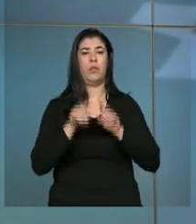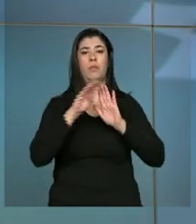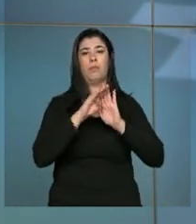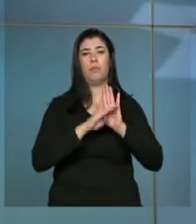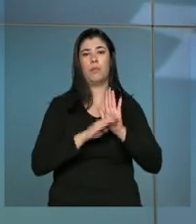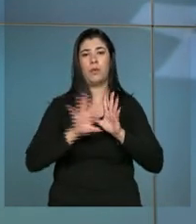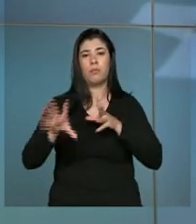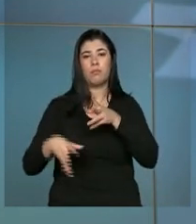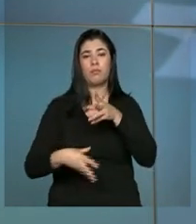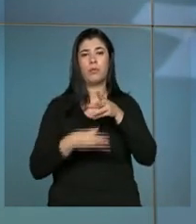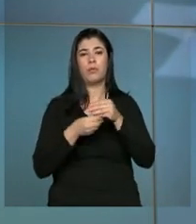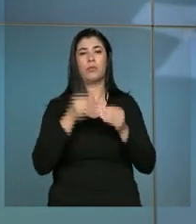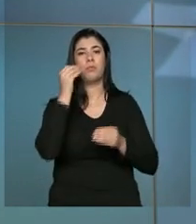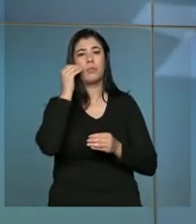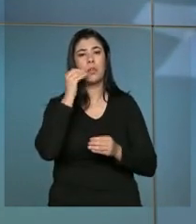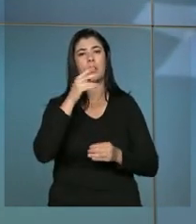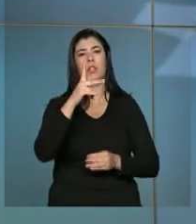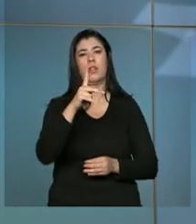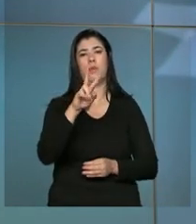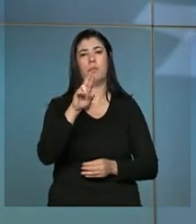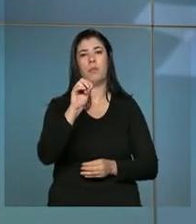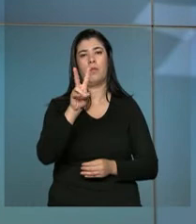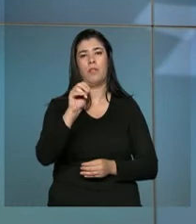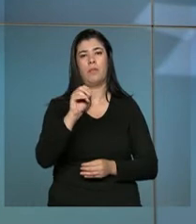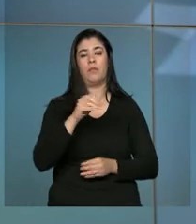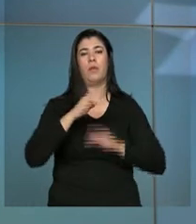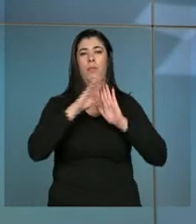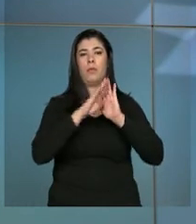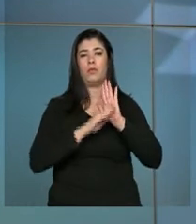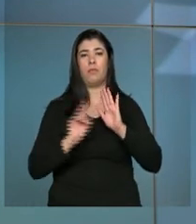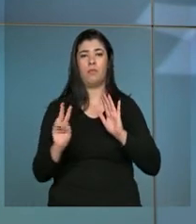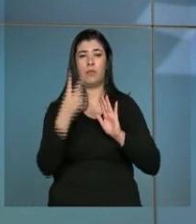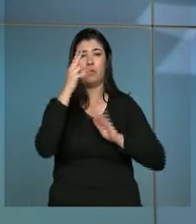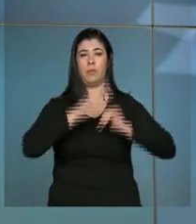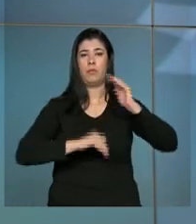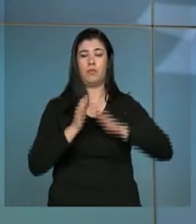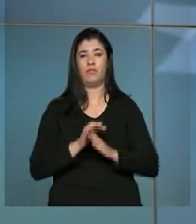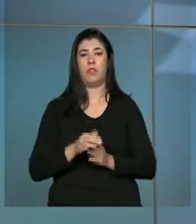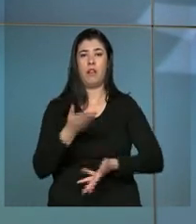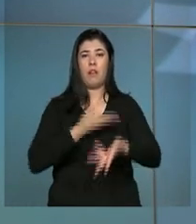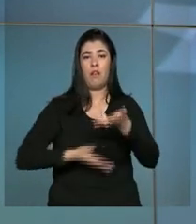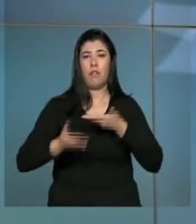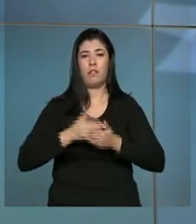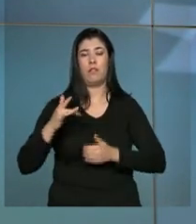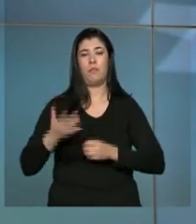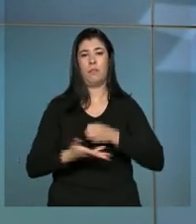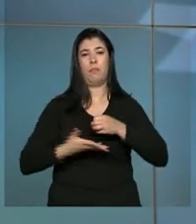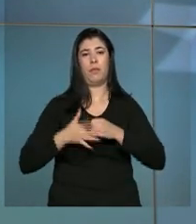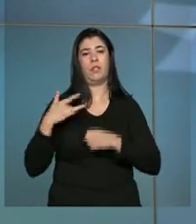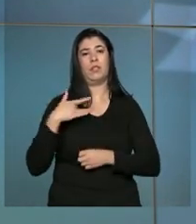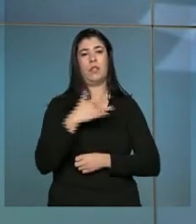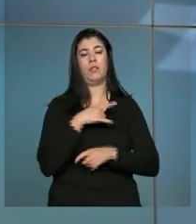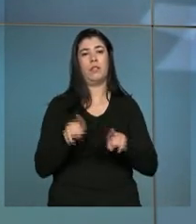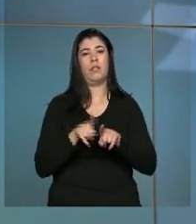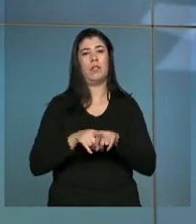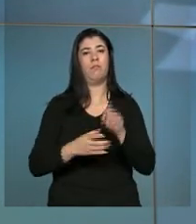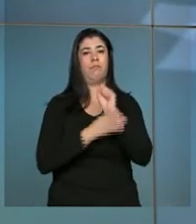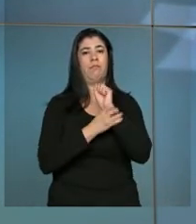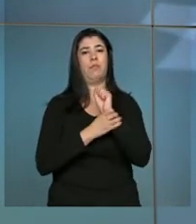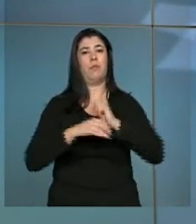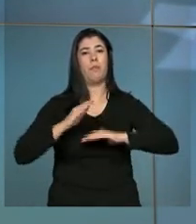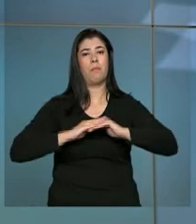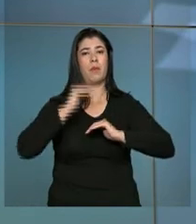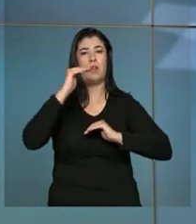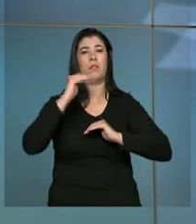programa incorporou o PROVAB, Programa de Valorização do Profissional da Atenção Básica, e garantiu mais profissionais na